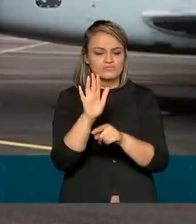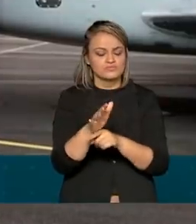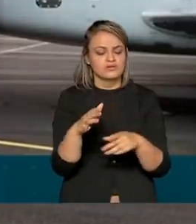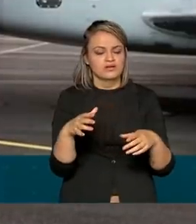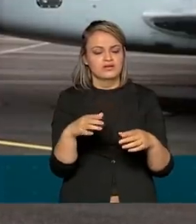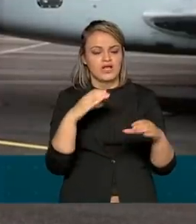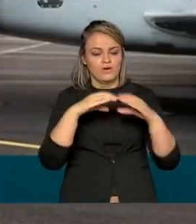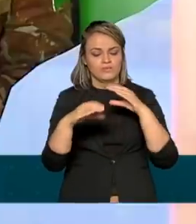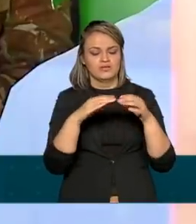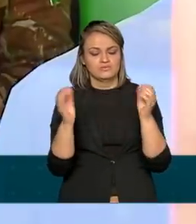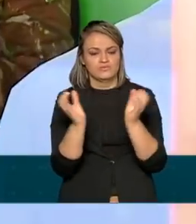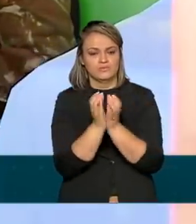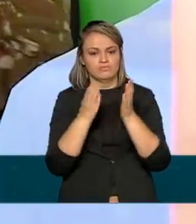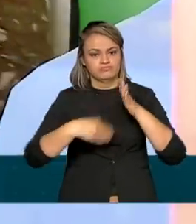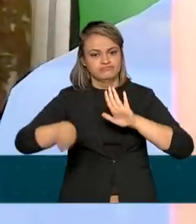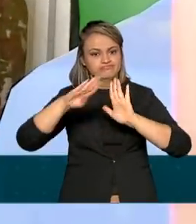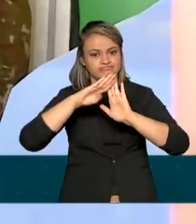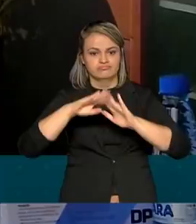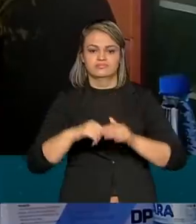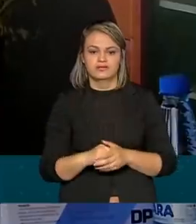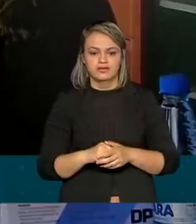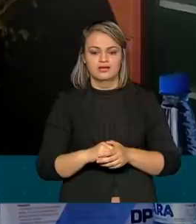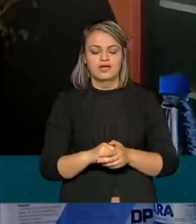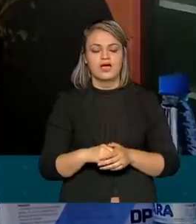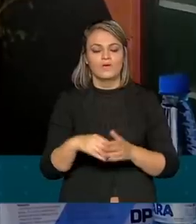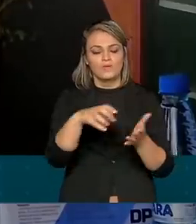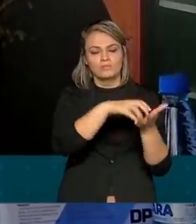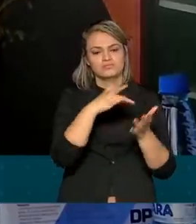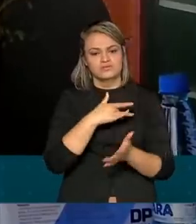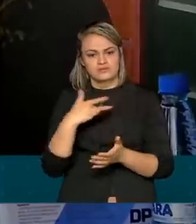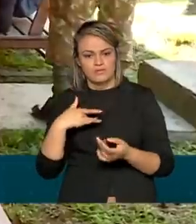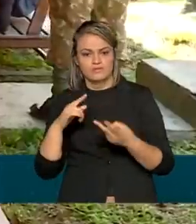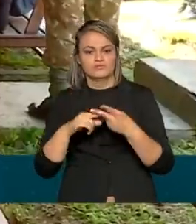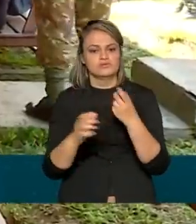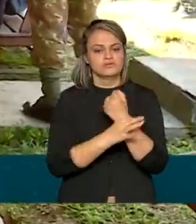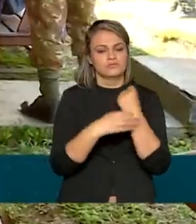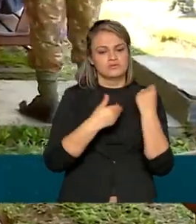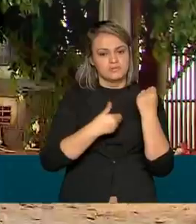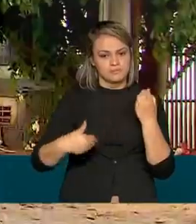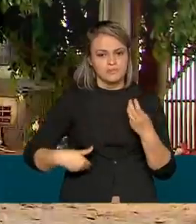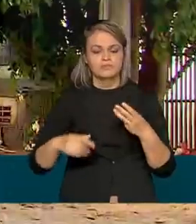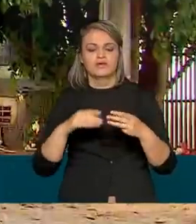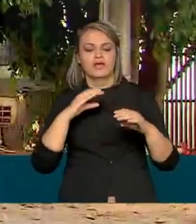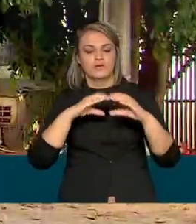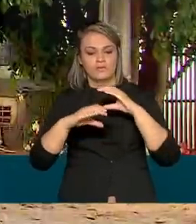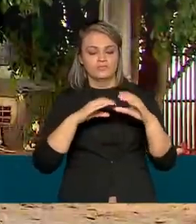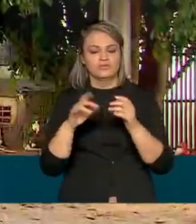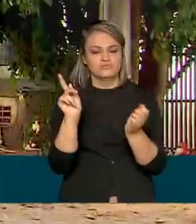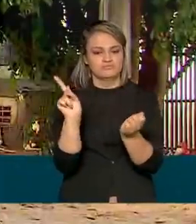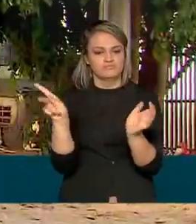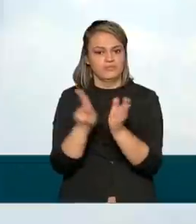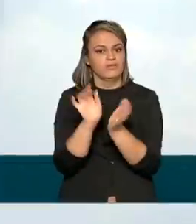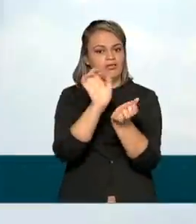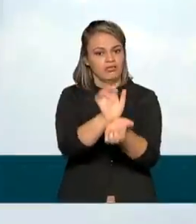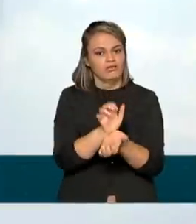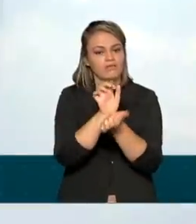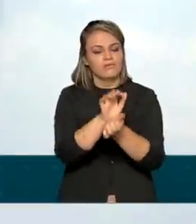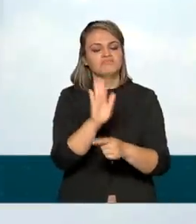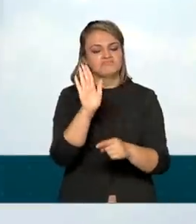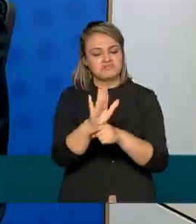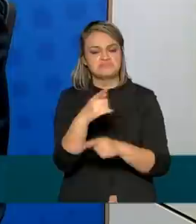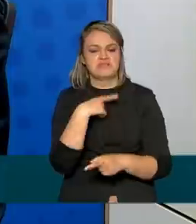comunicações das Forças Armadas. Unidades de saúde, de segurança pública e comunidades quilombolas também são